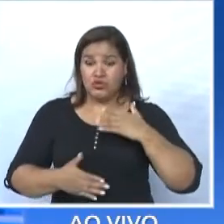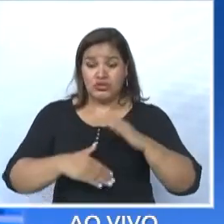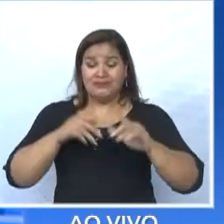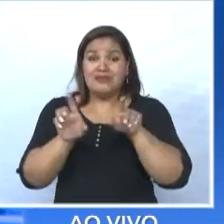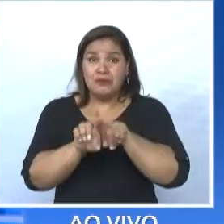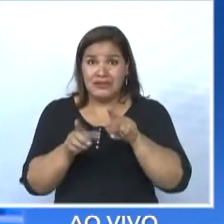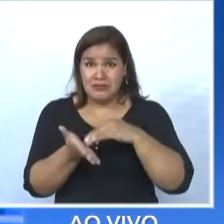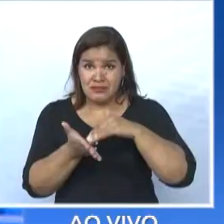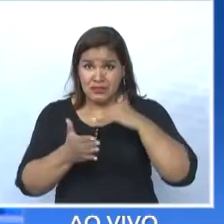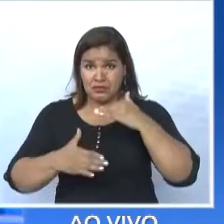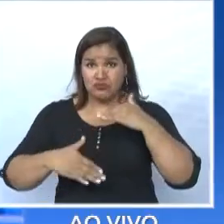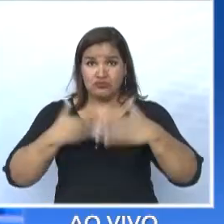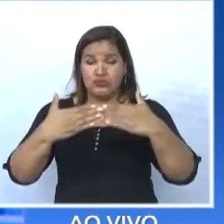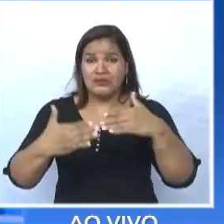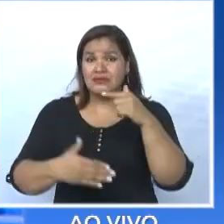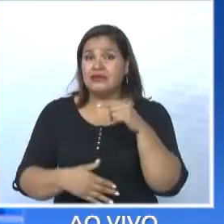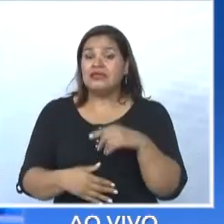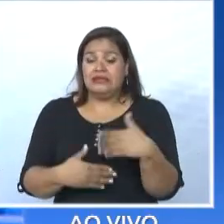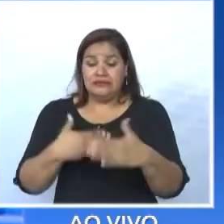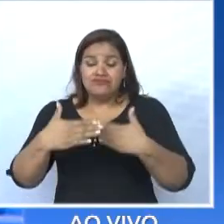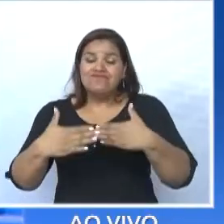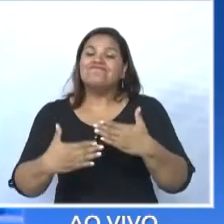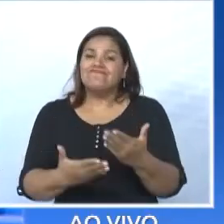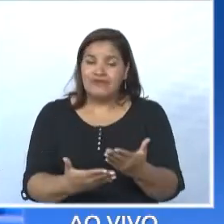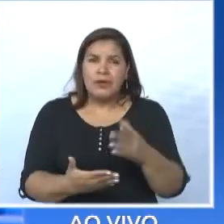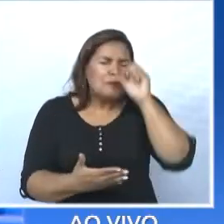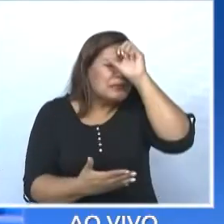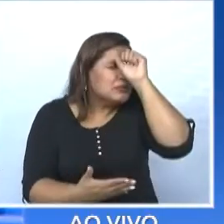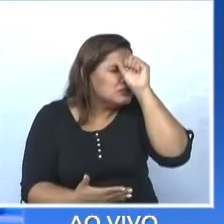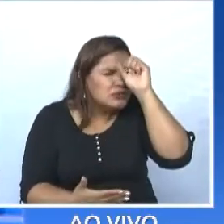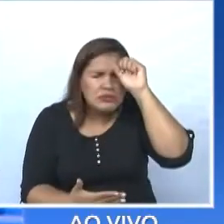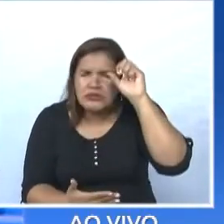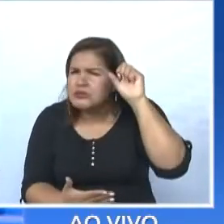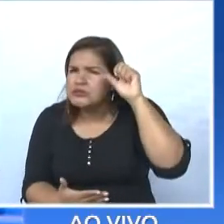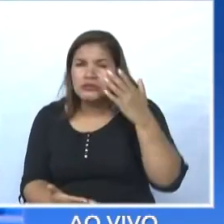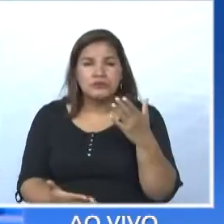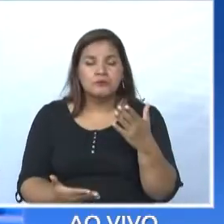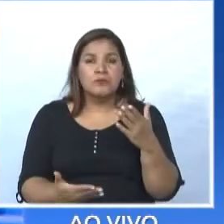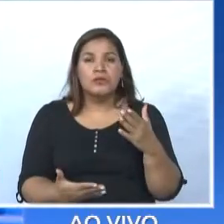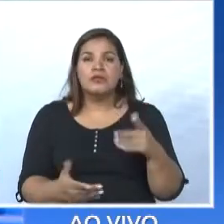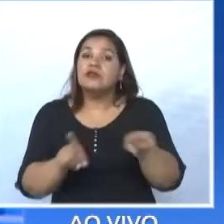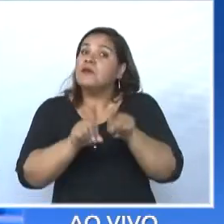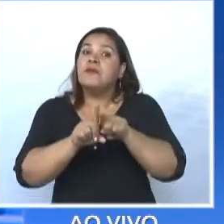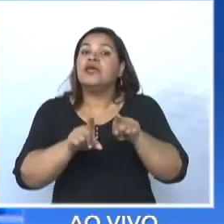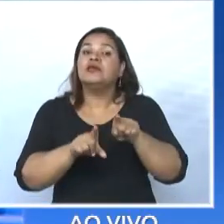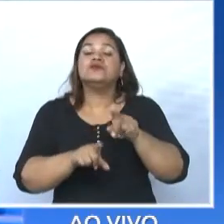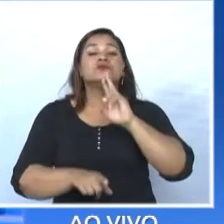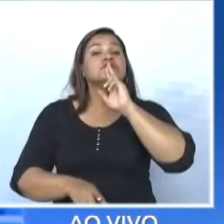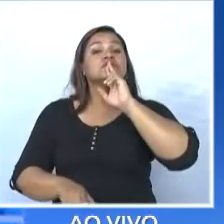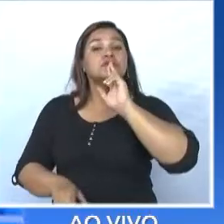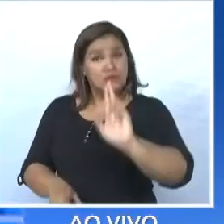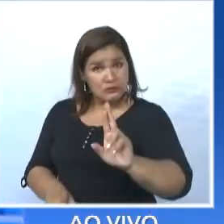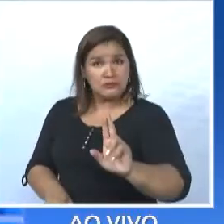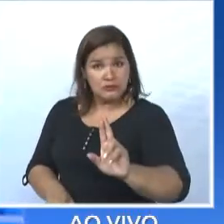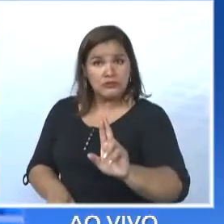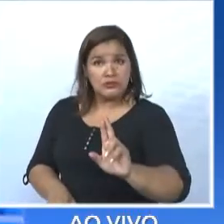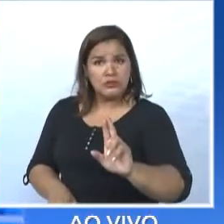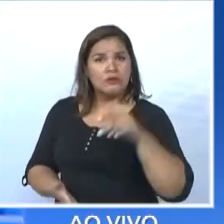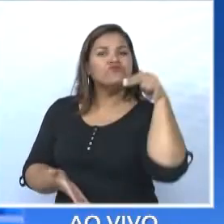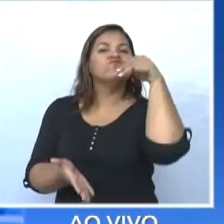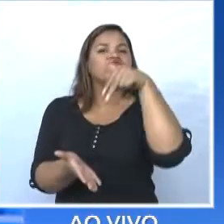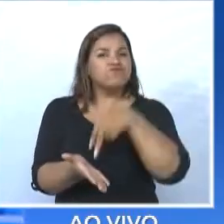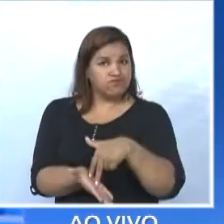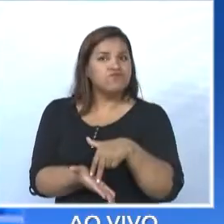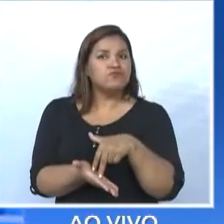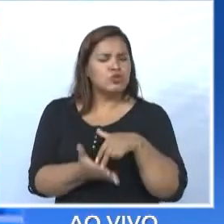pastas. Aprendi muito com ele. inclusive de responder firme todas as